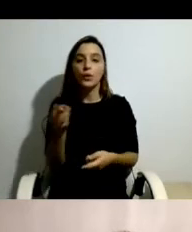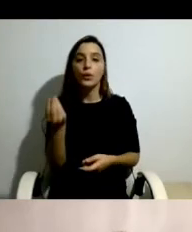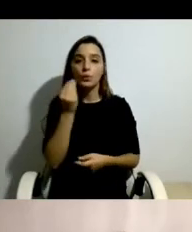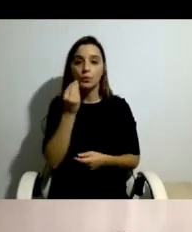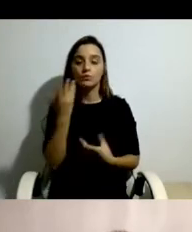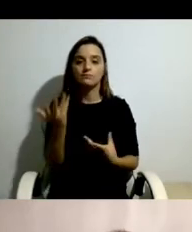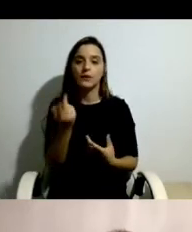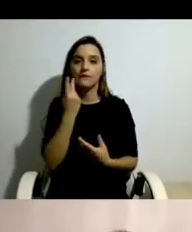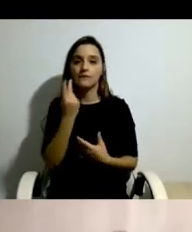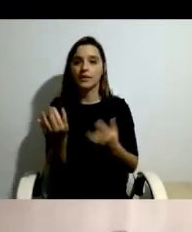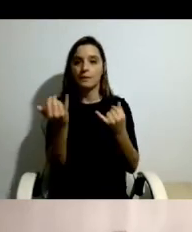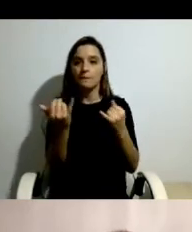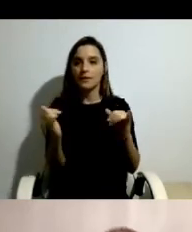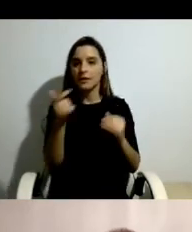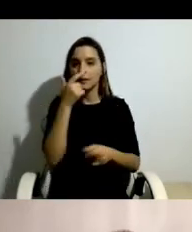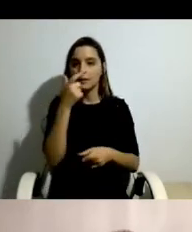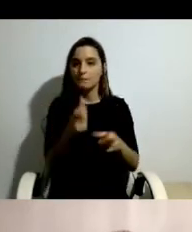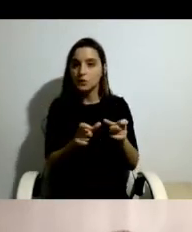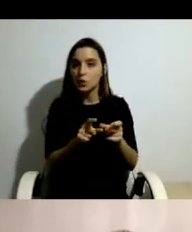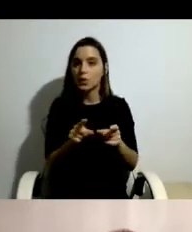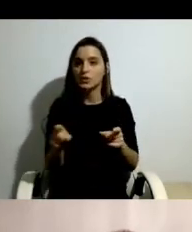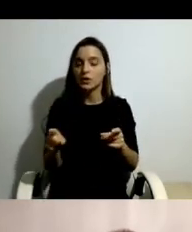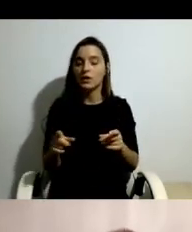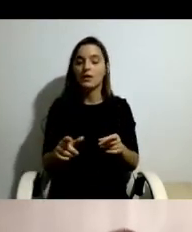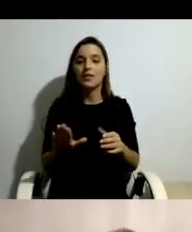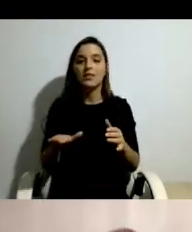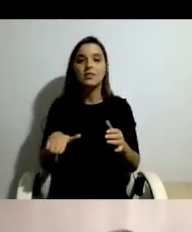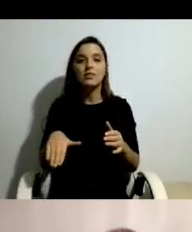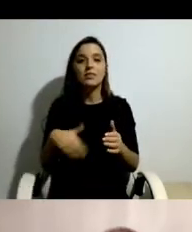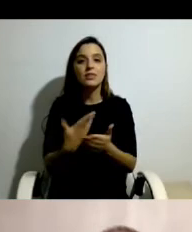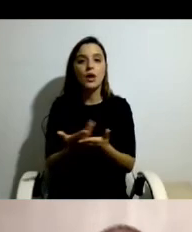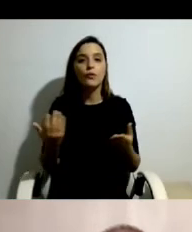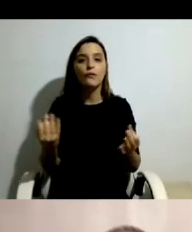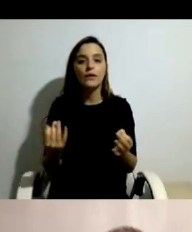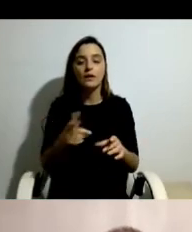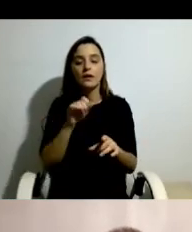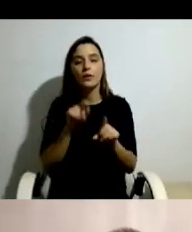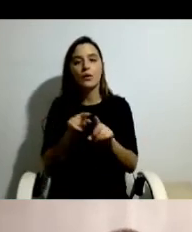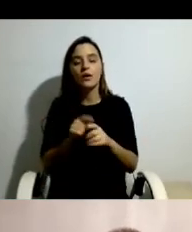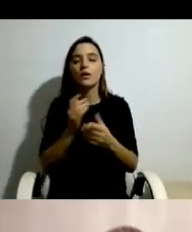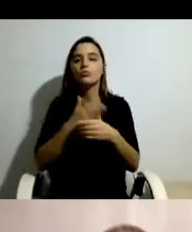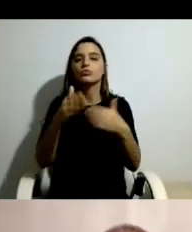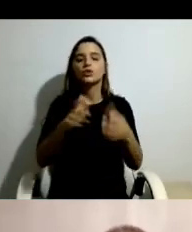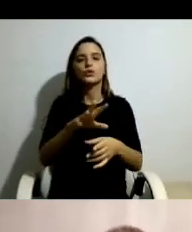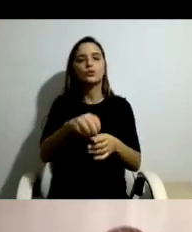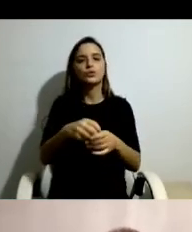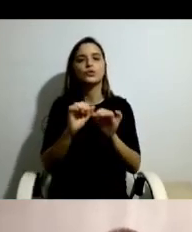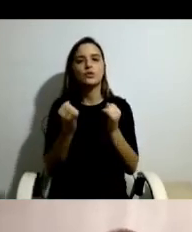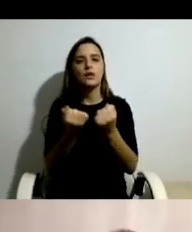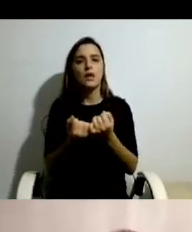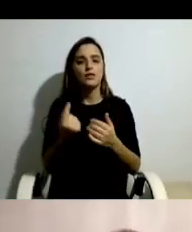vida independente destas pessoas permitiu efetivamente aprofundar o processo de inclusão delas na sociedade